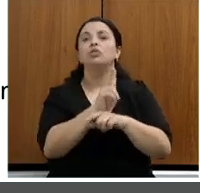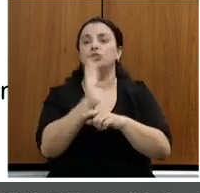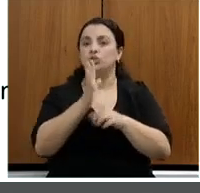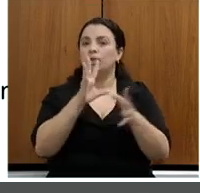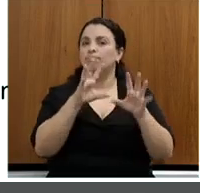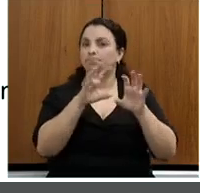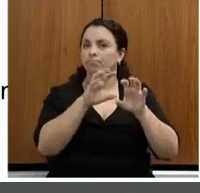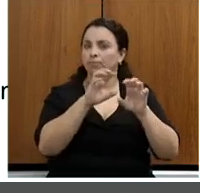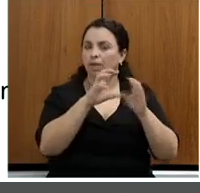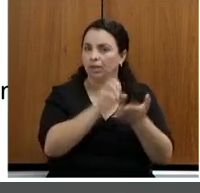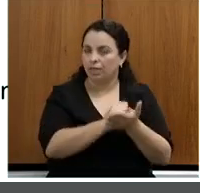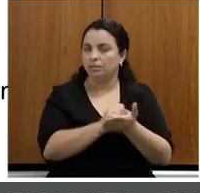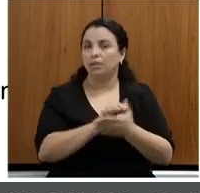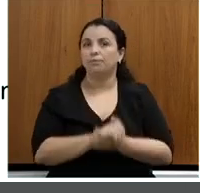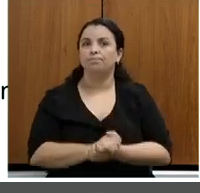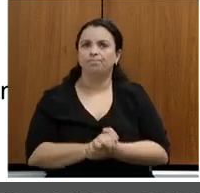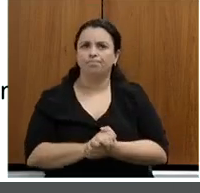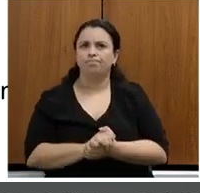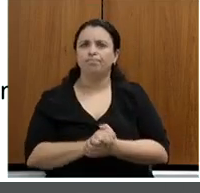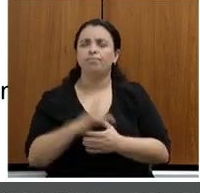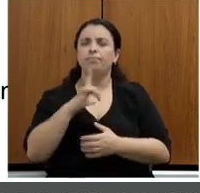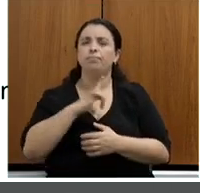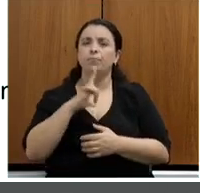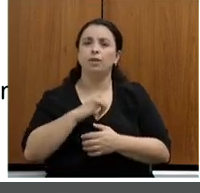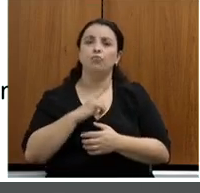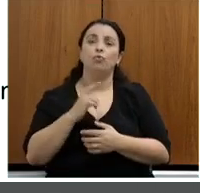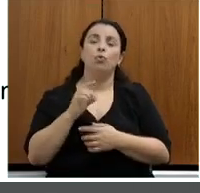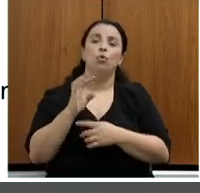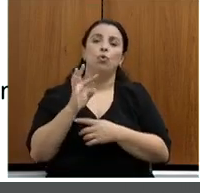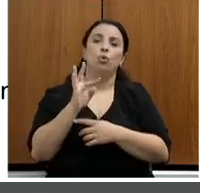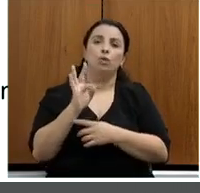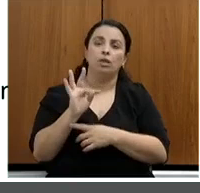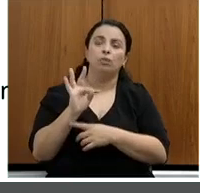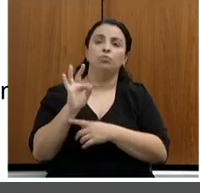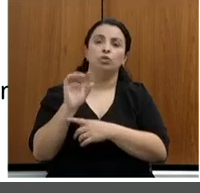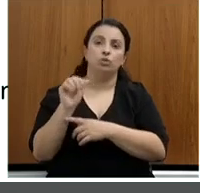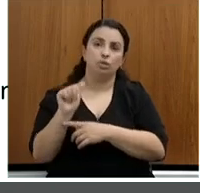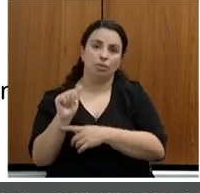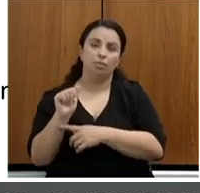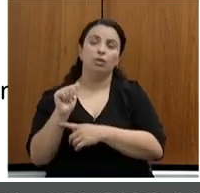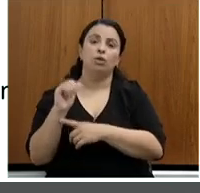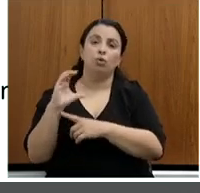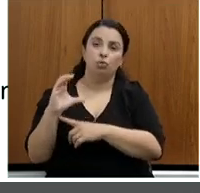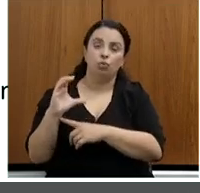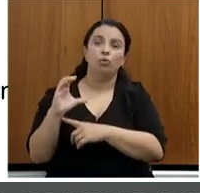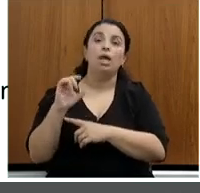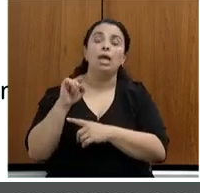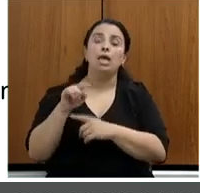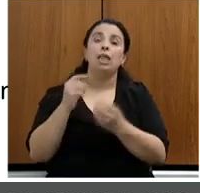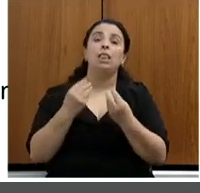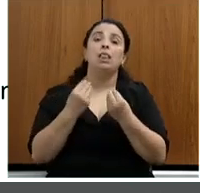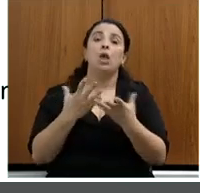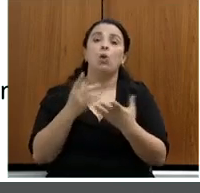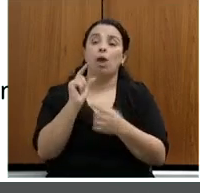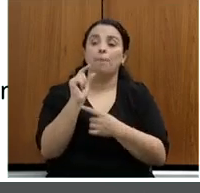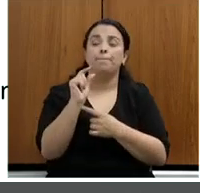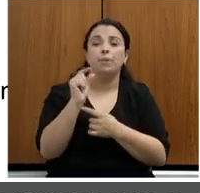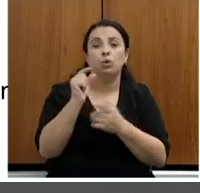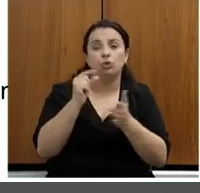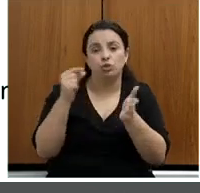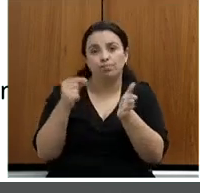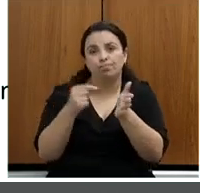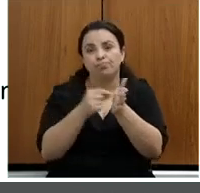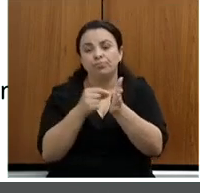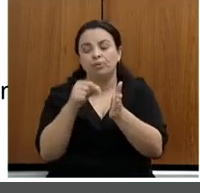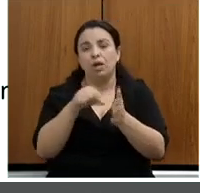um TAC, é um termo de ajustamento em conduta, que destinou microchips para microchipagem, também uma exigência